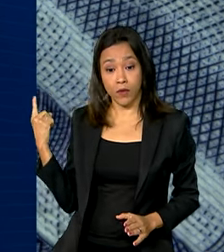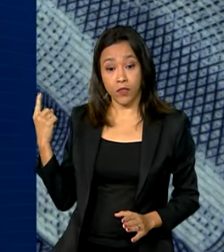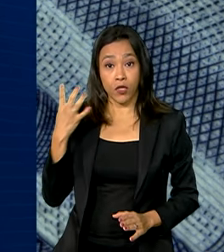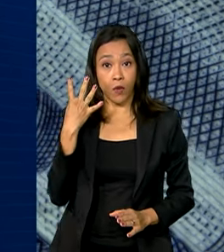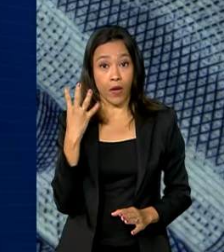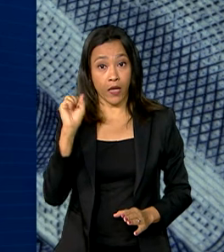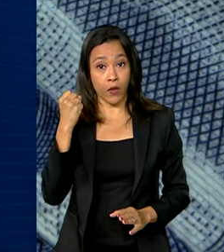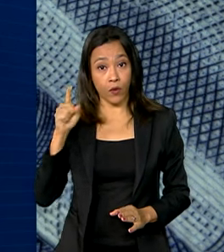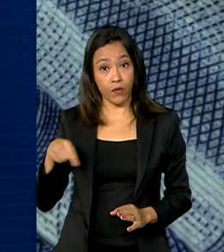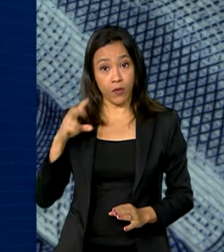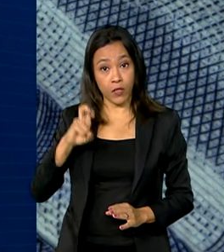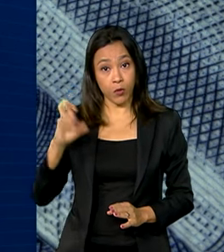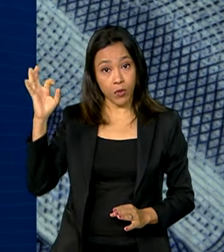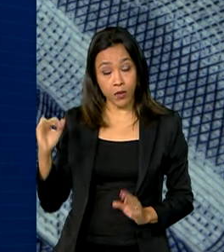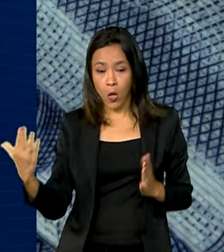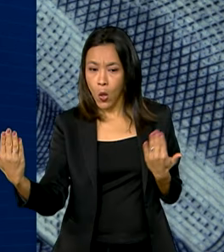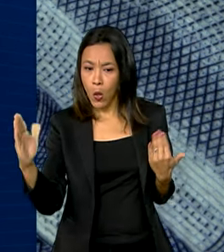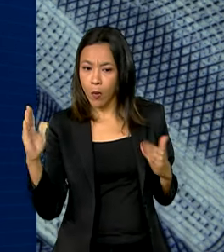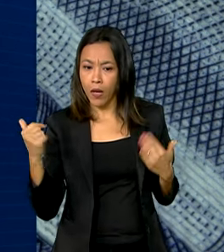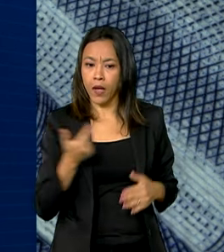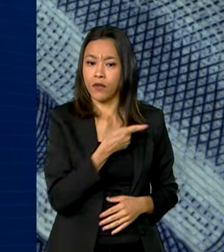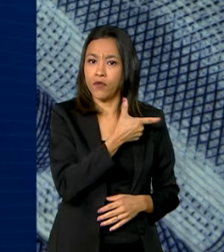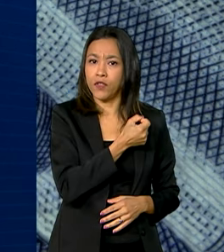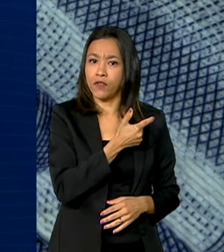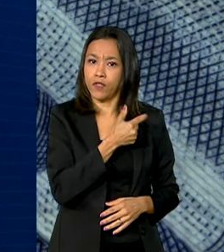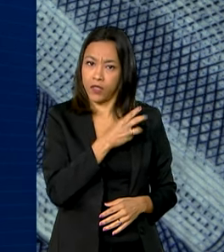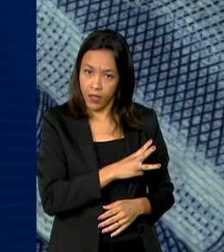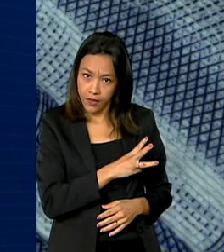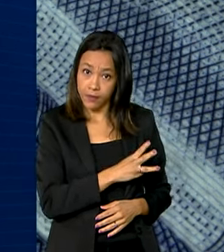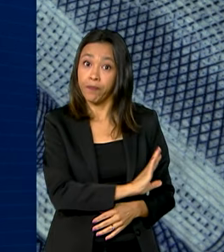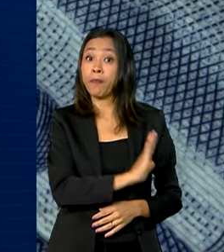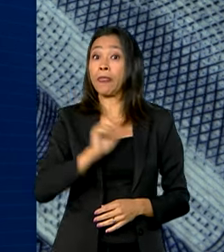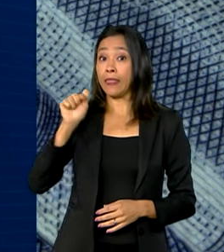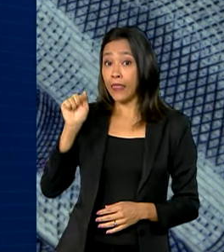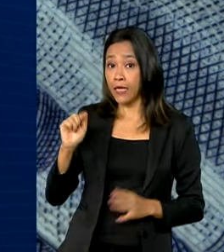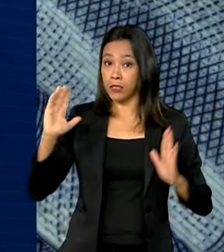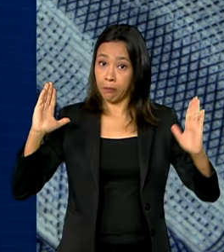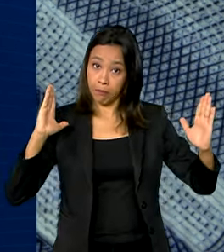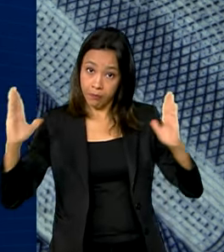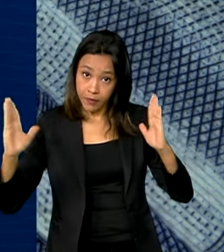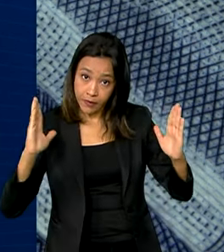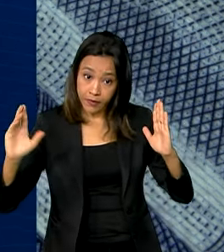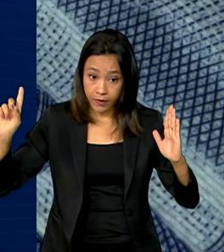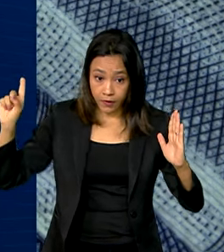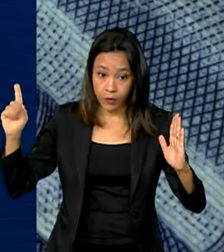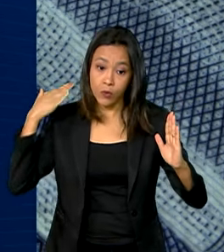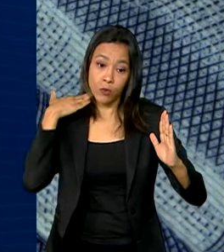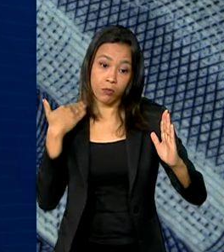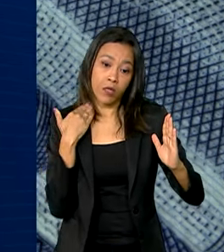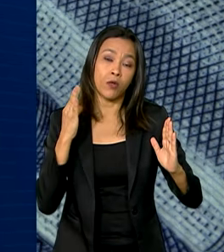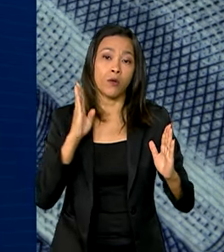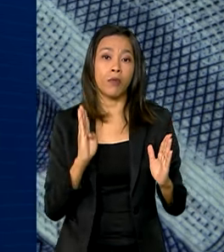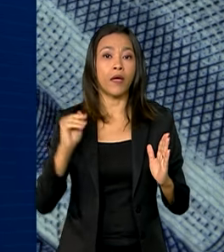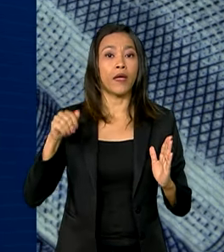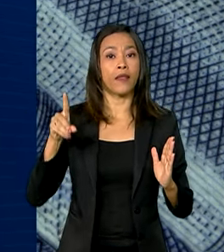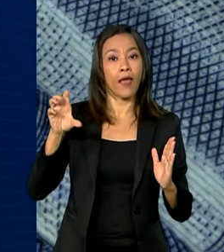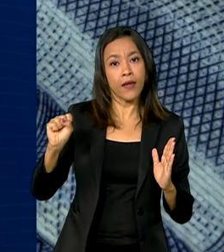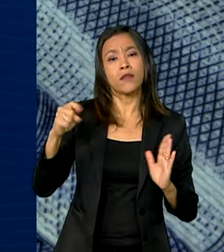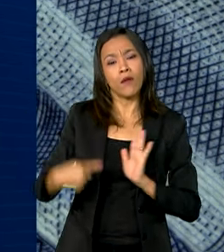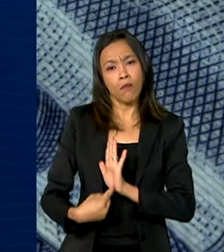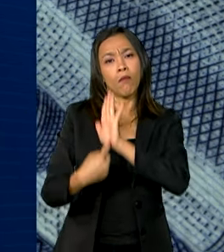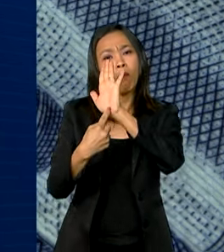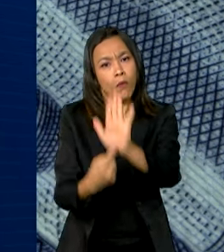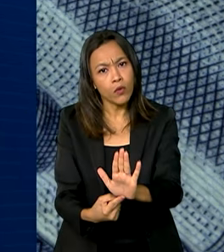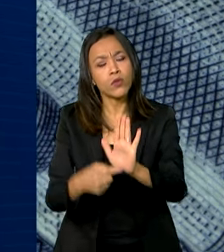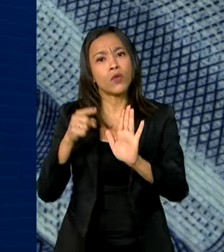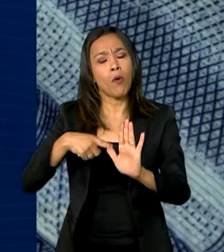em relação a 2023. Neste período, o BNDES apresentou aumento na demanda